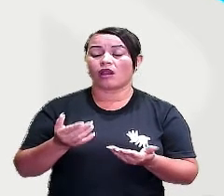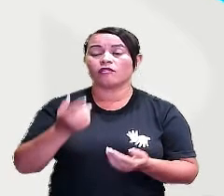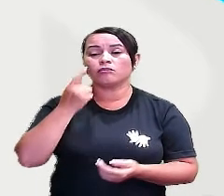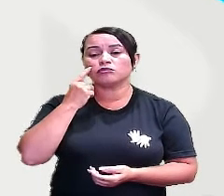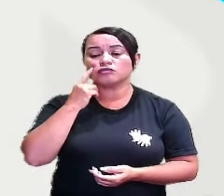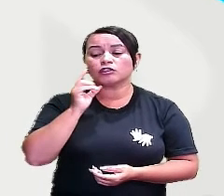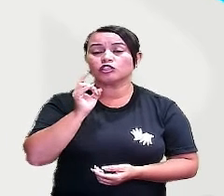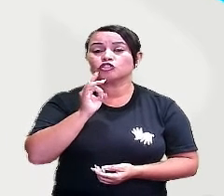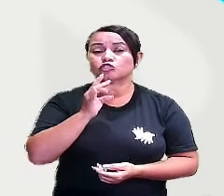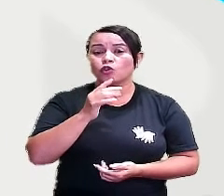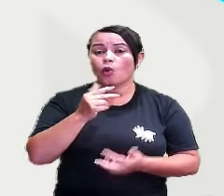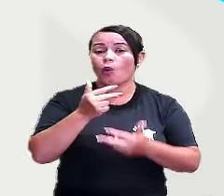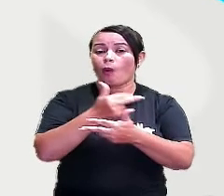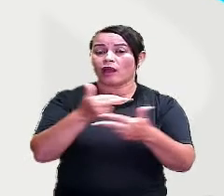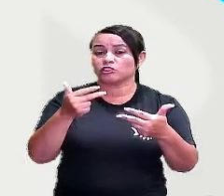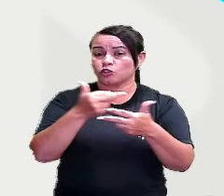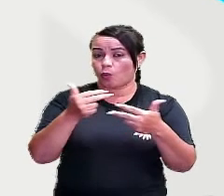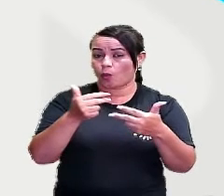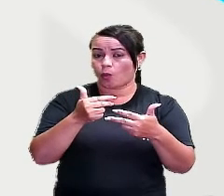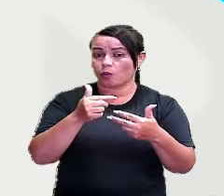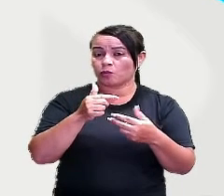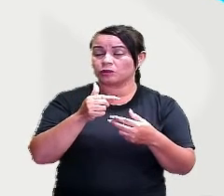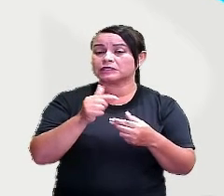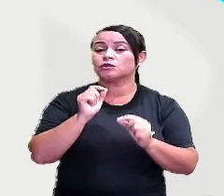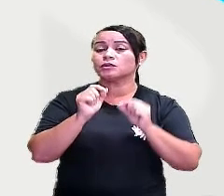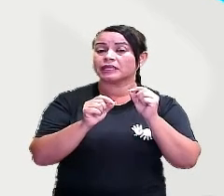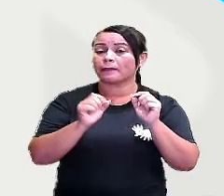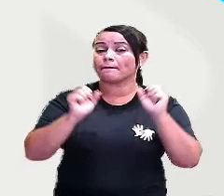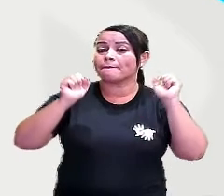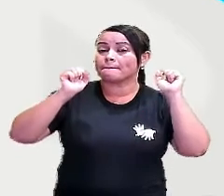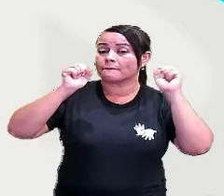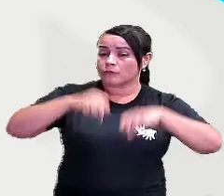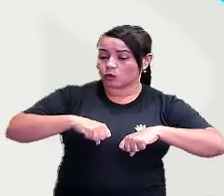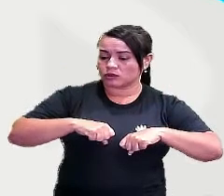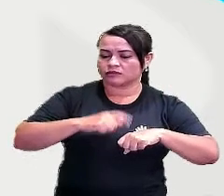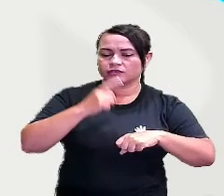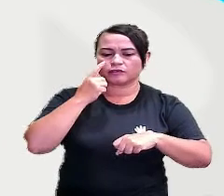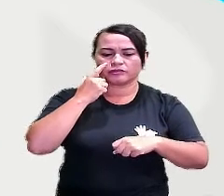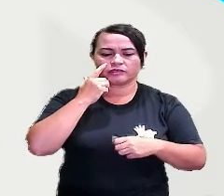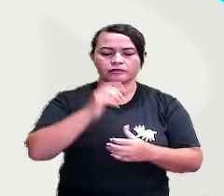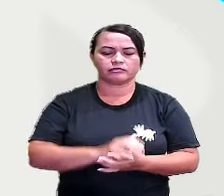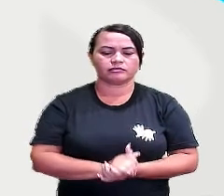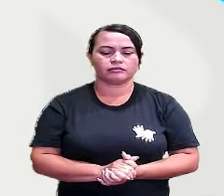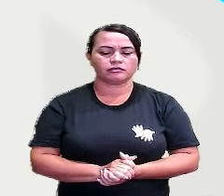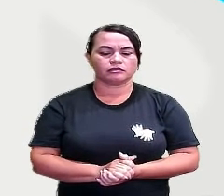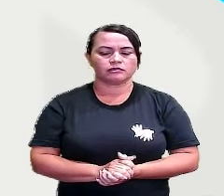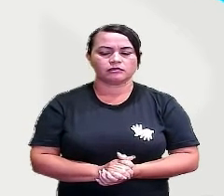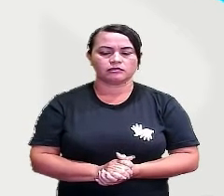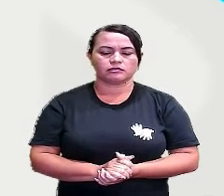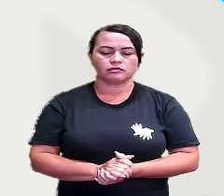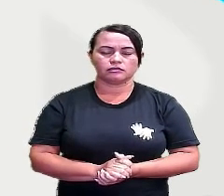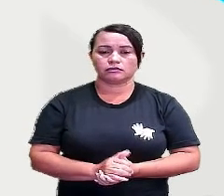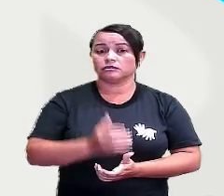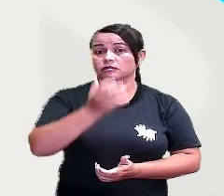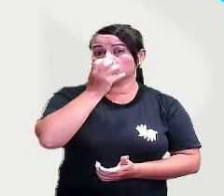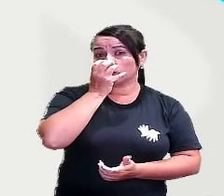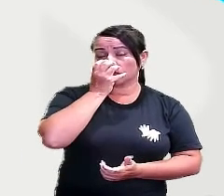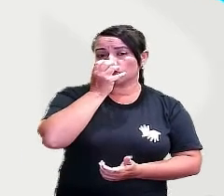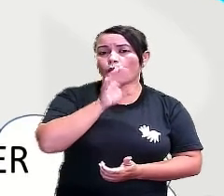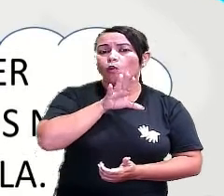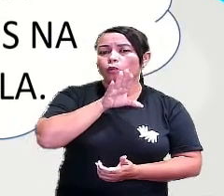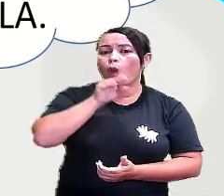marcar só as situações possíveis, tá certo? Acompanha comigo. Eu tenho aí o cachorro